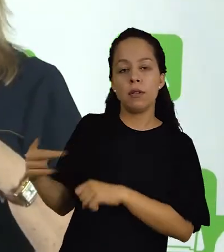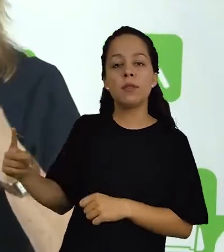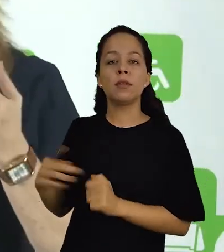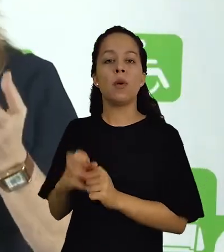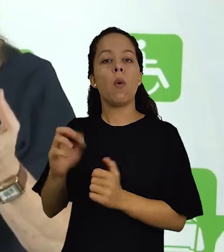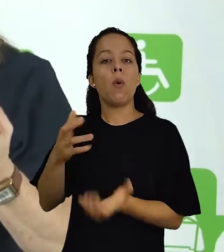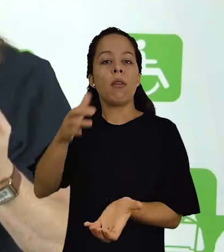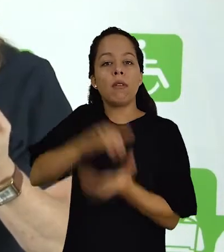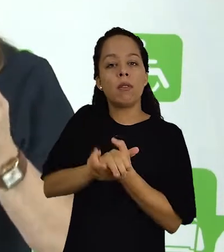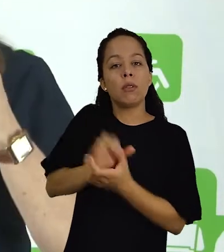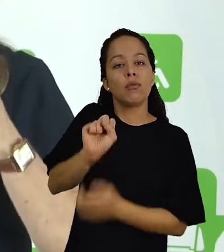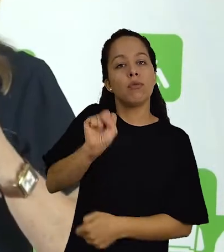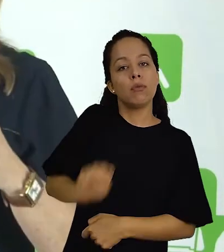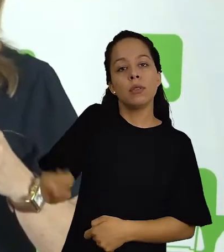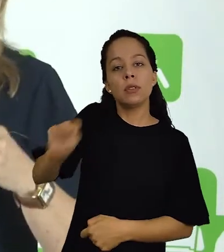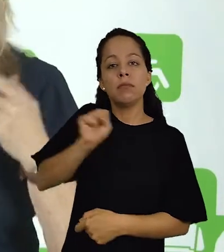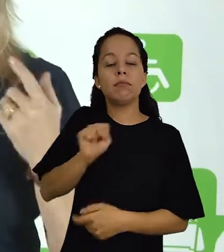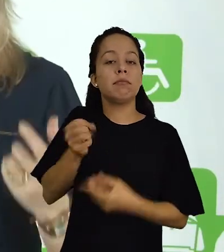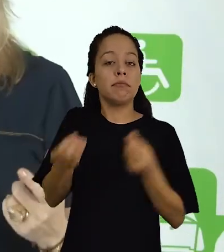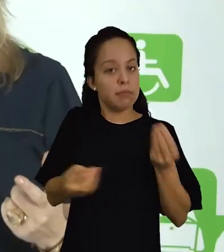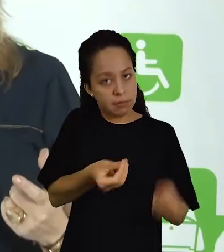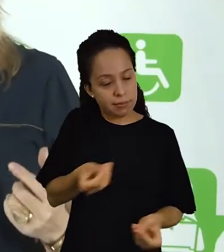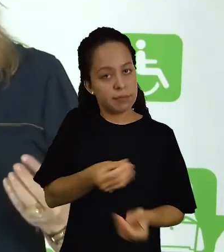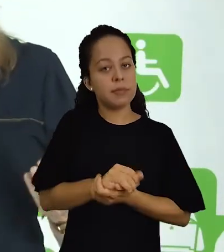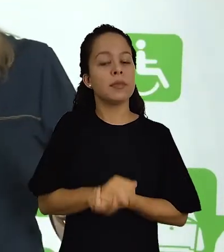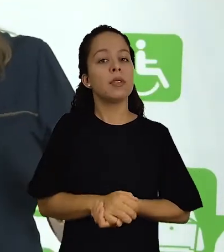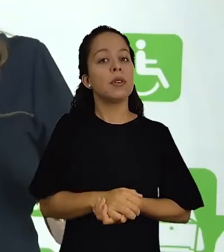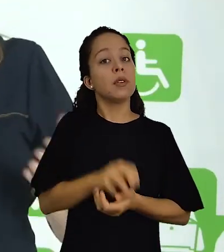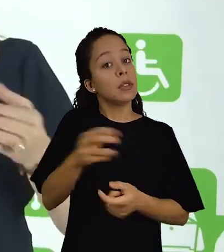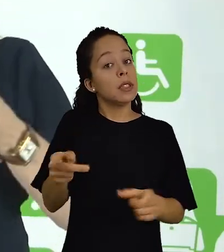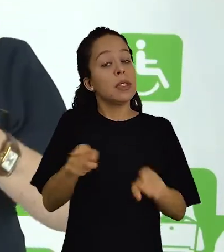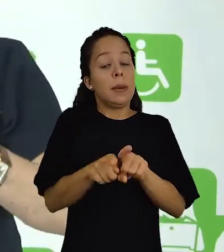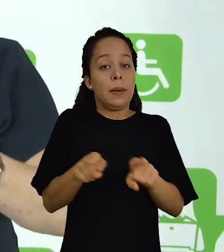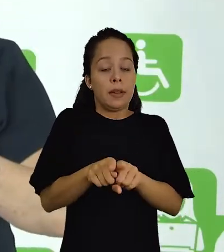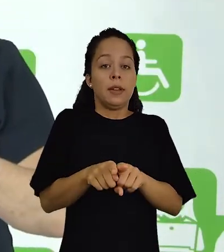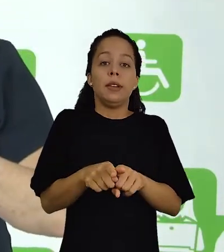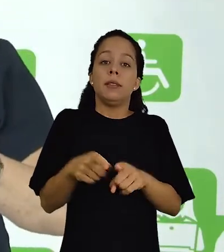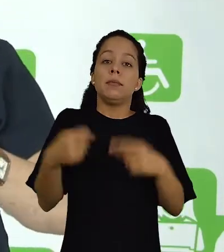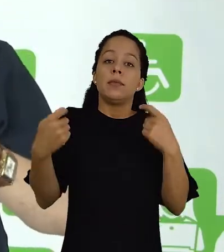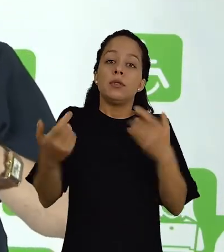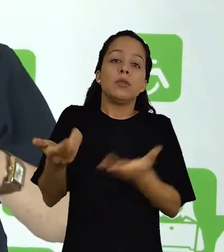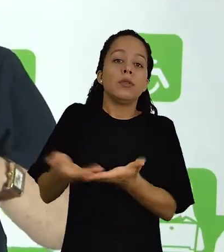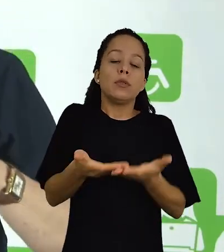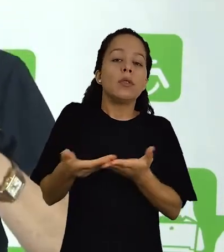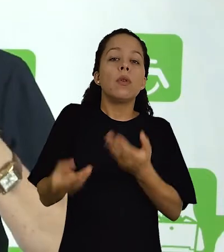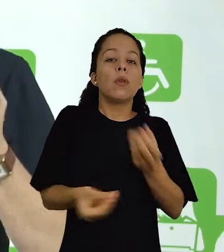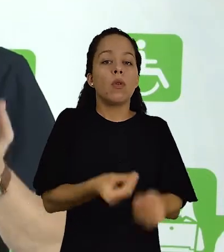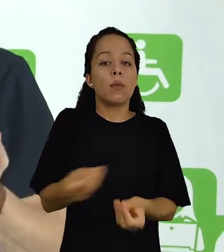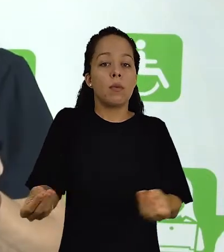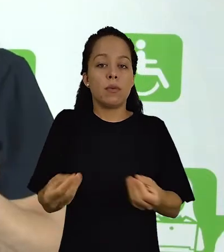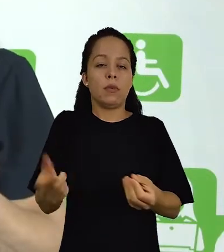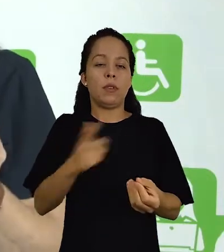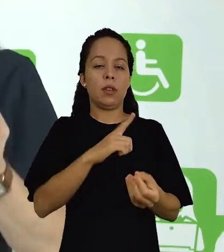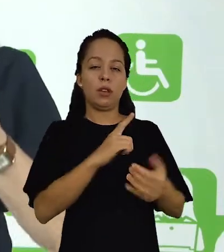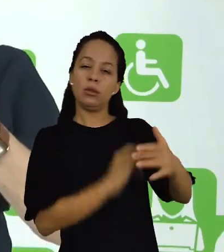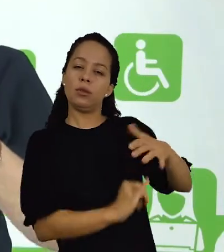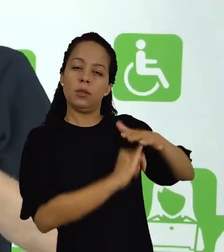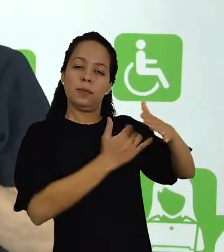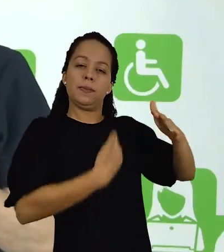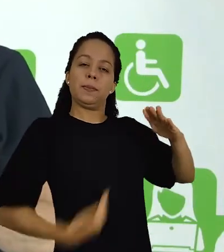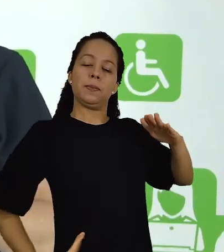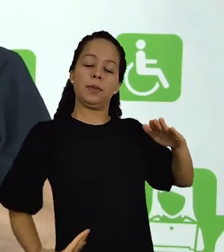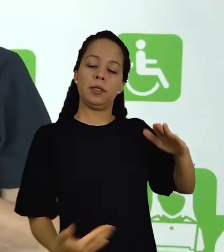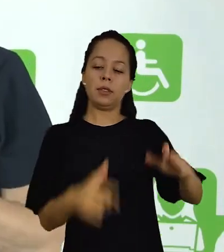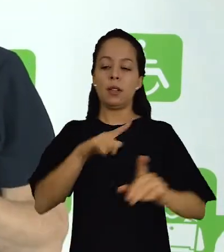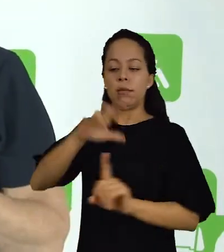estado civil, ou então, um outro exemplo, estudar o nível de entendimento de alguns órgãos públicos de uma determinada